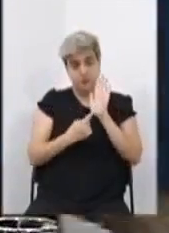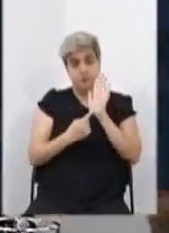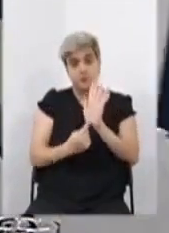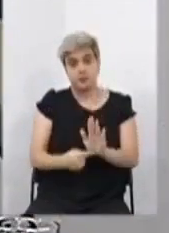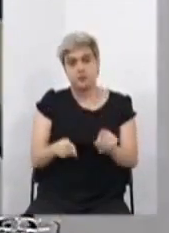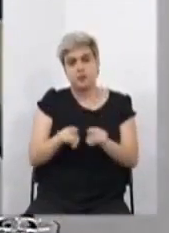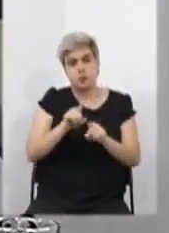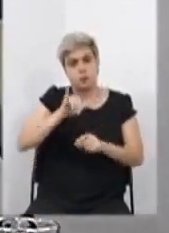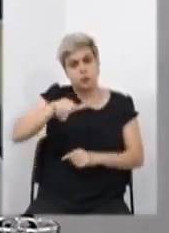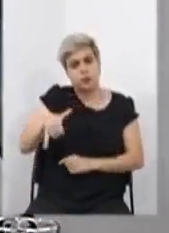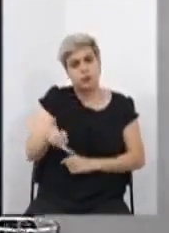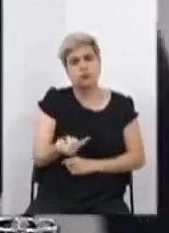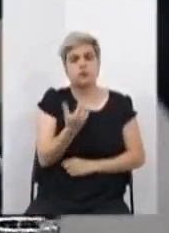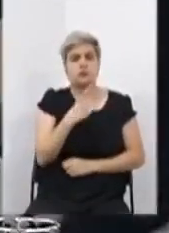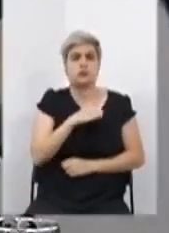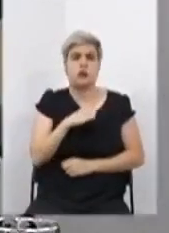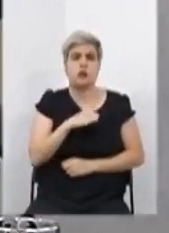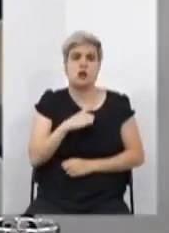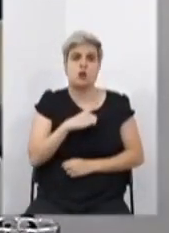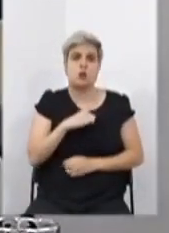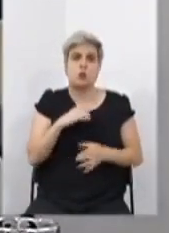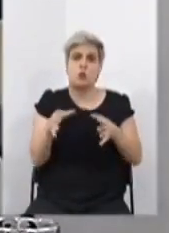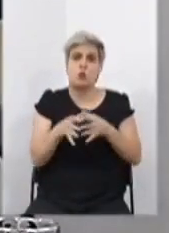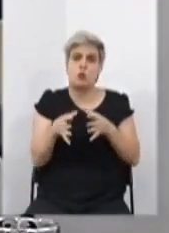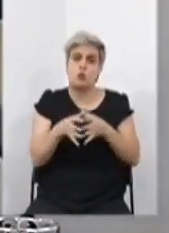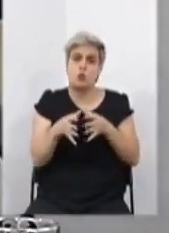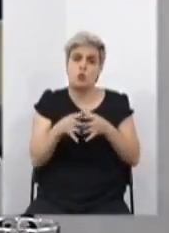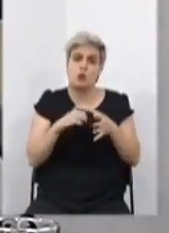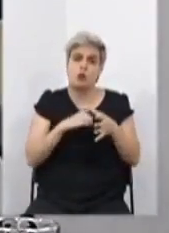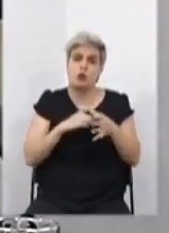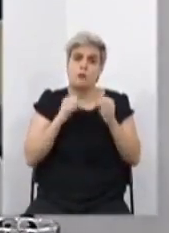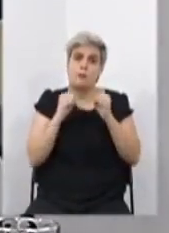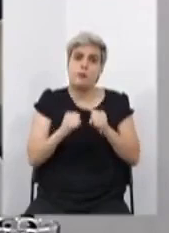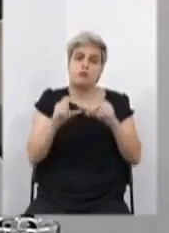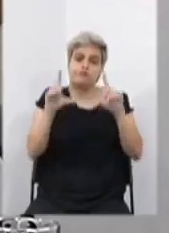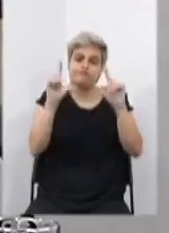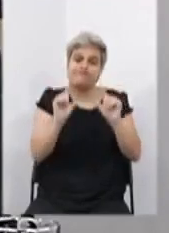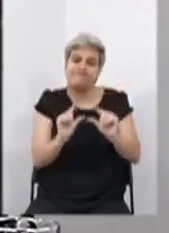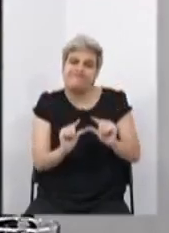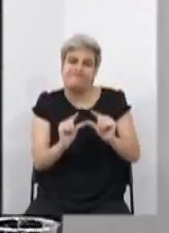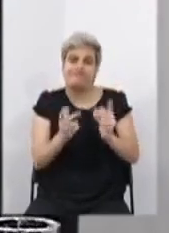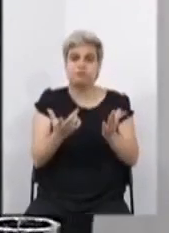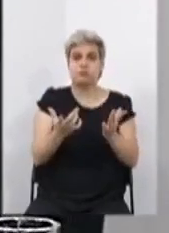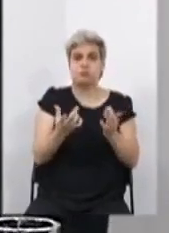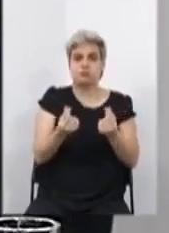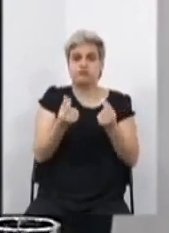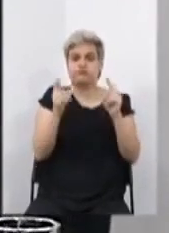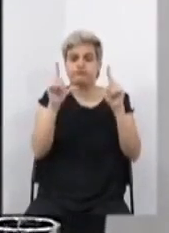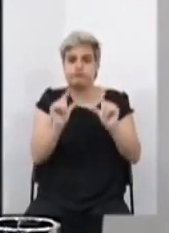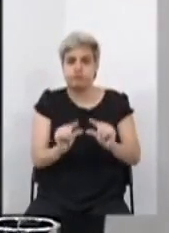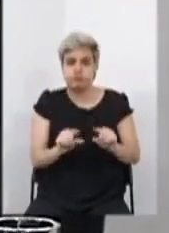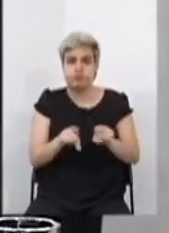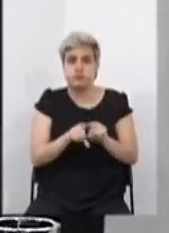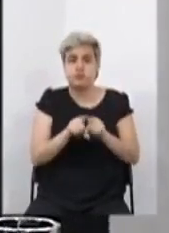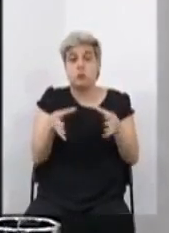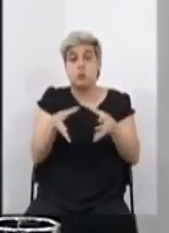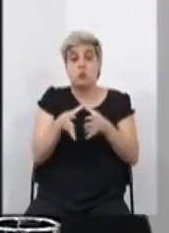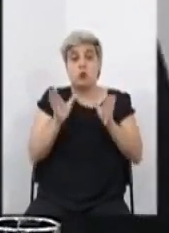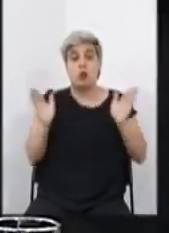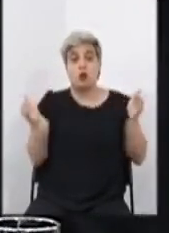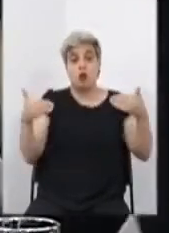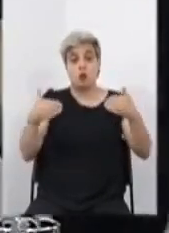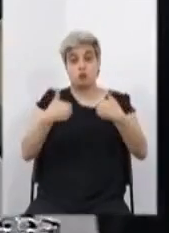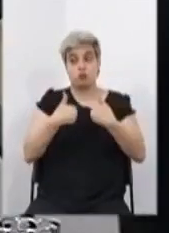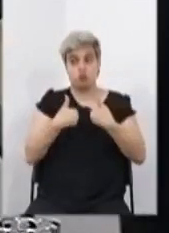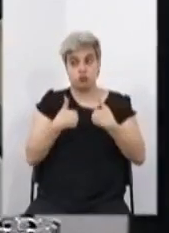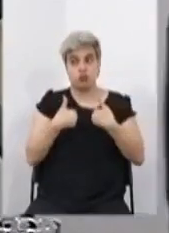oportunidade para o público com menor poder aquisitivo, com destaque a comunidade autista e também